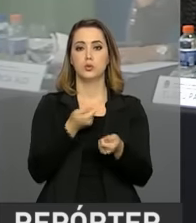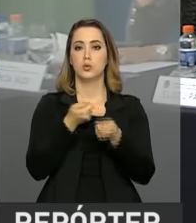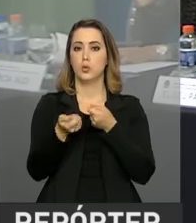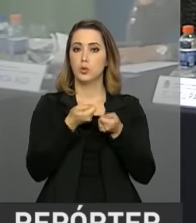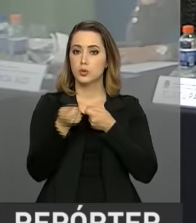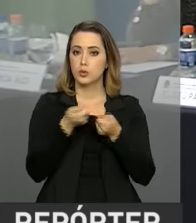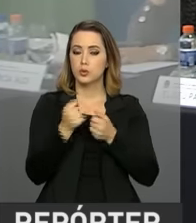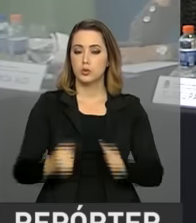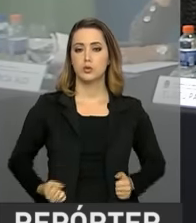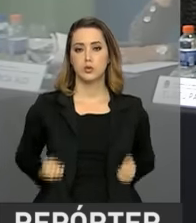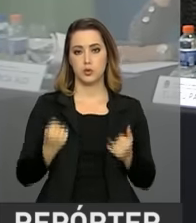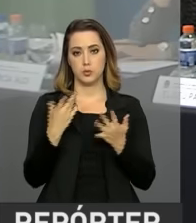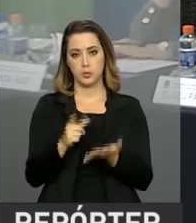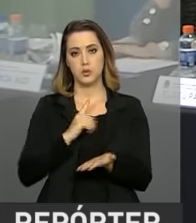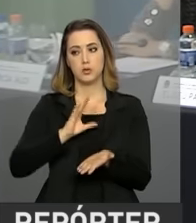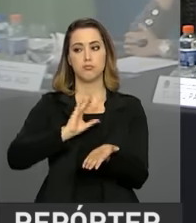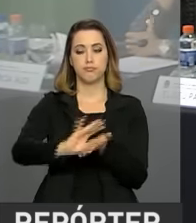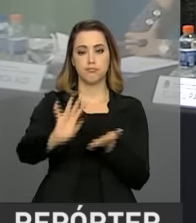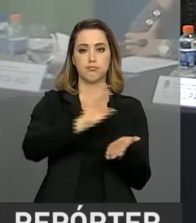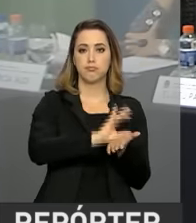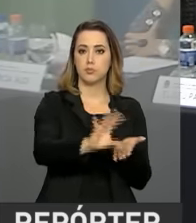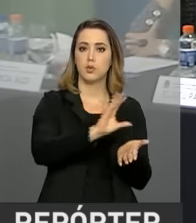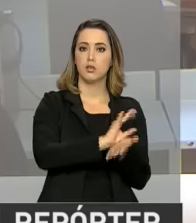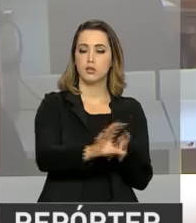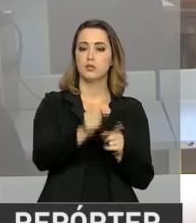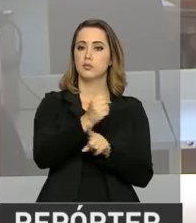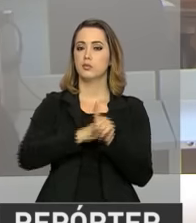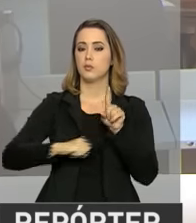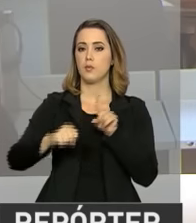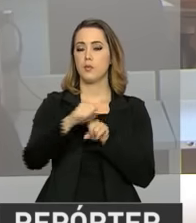sociedade, para investir, para consumir.